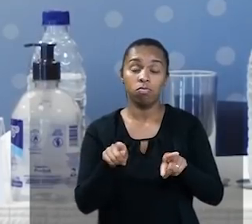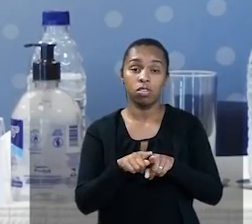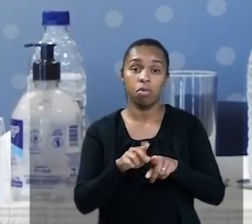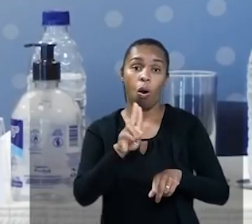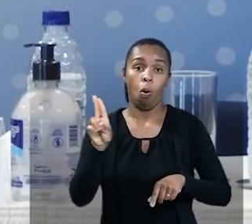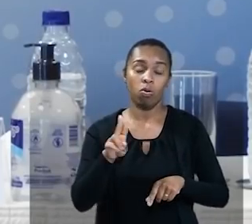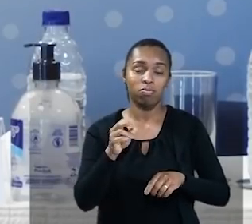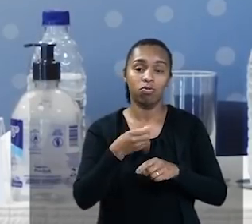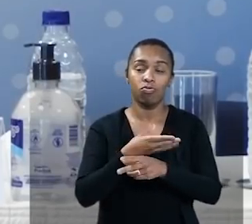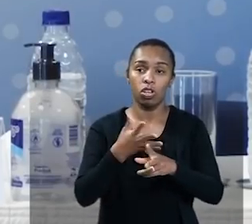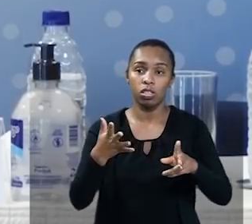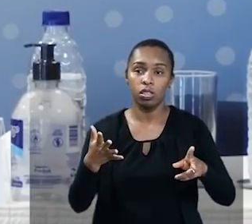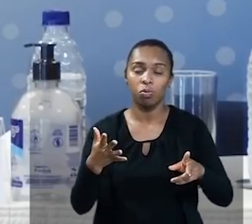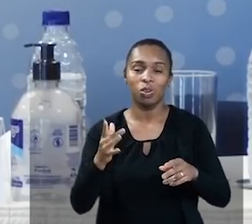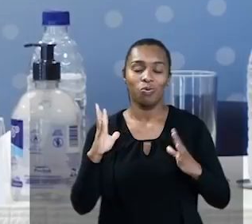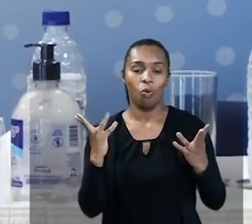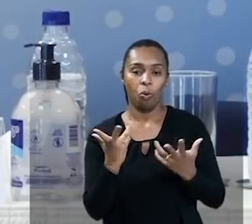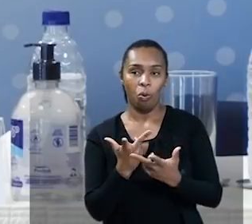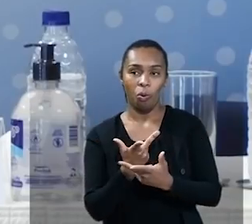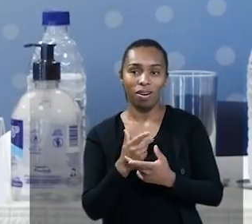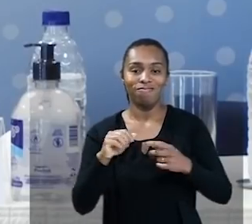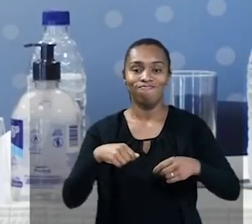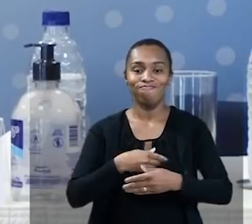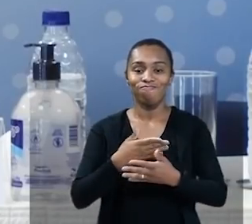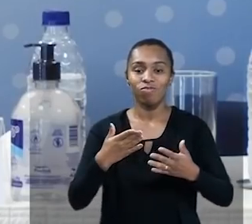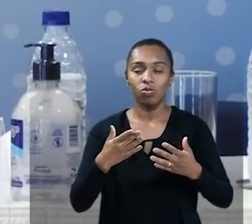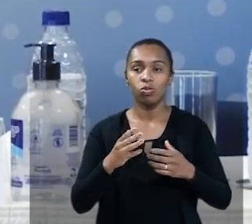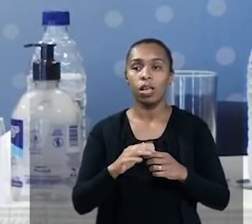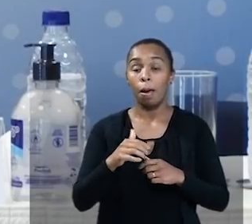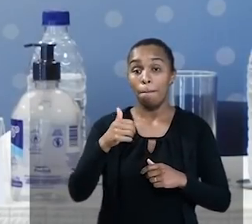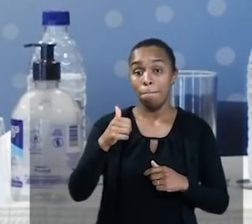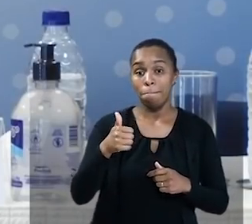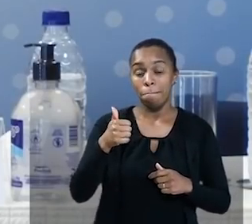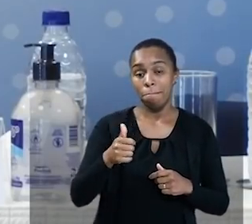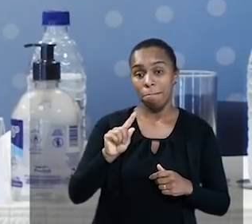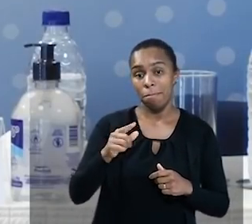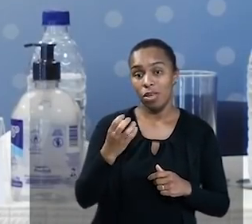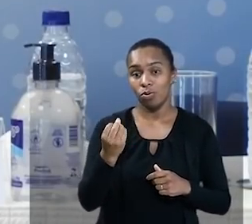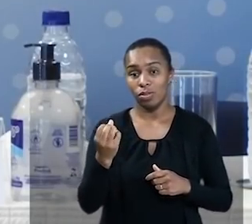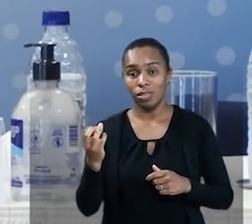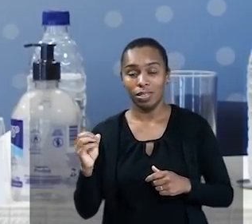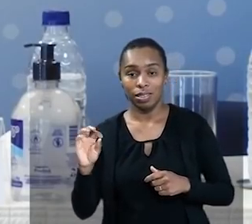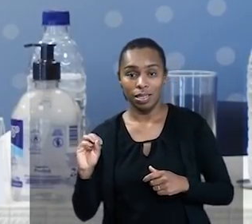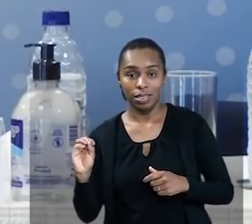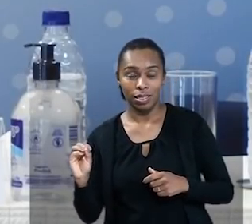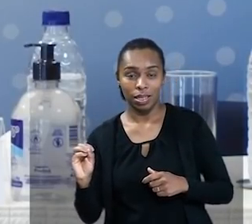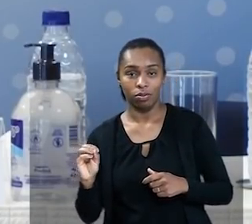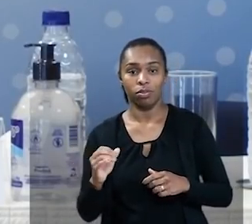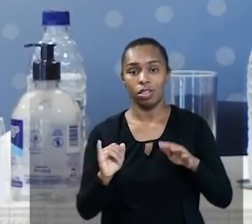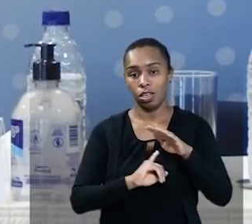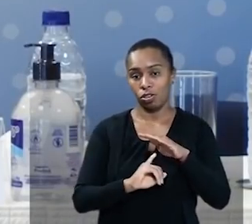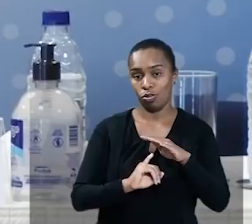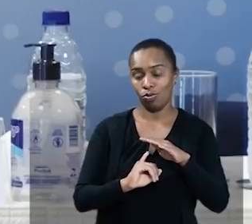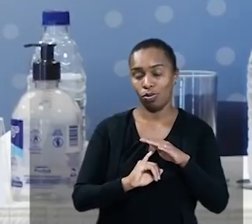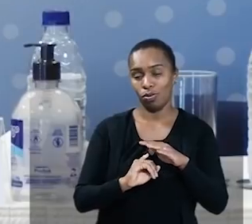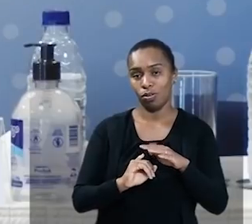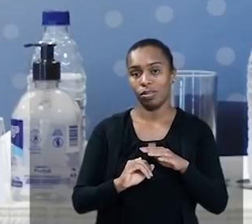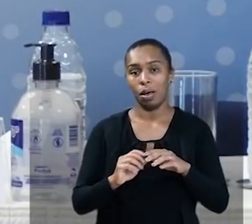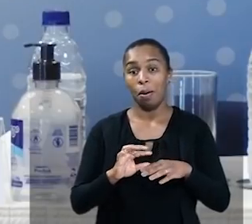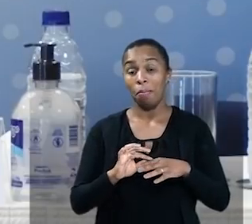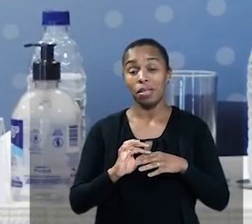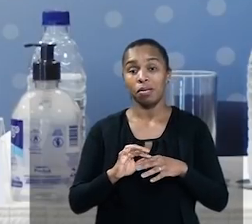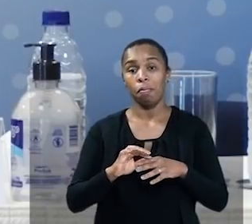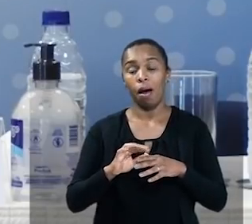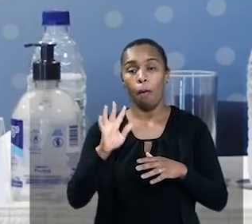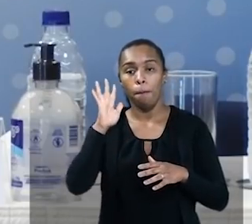reutilizados, distribuídos com qualidade para todos os 1.600 campos de instituições, principalmente institutos